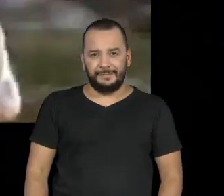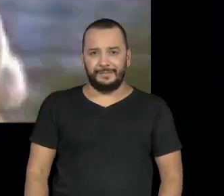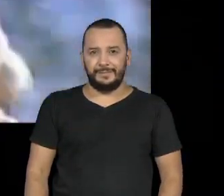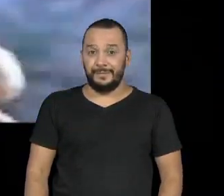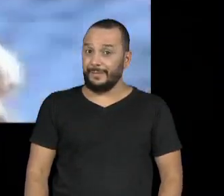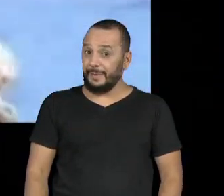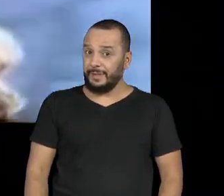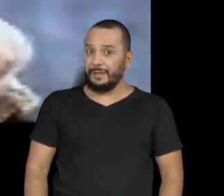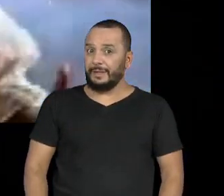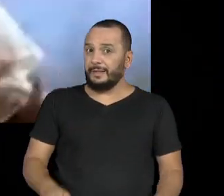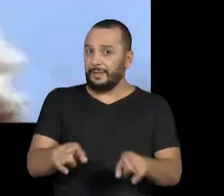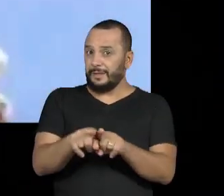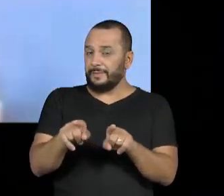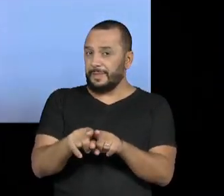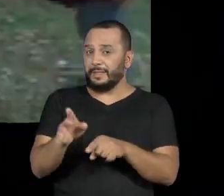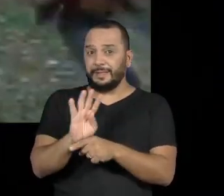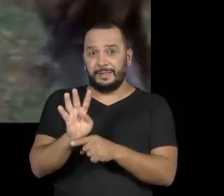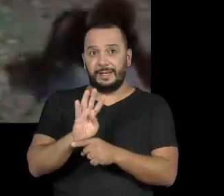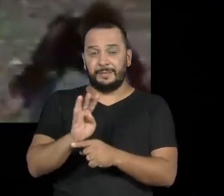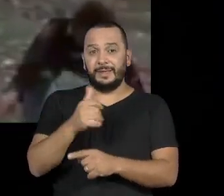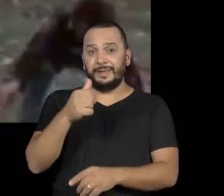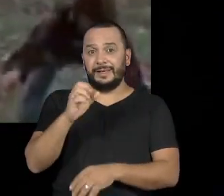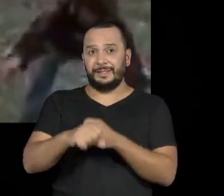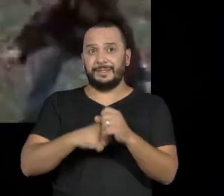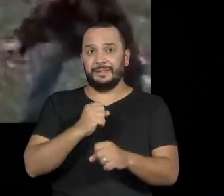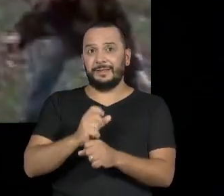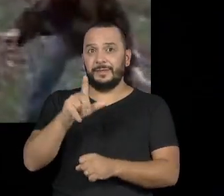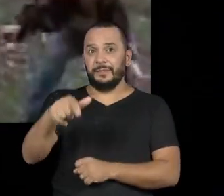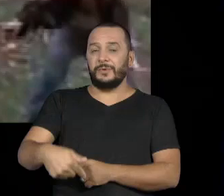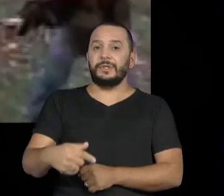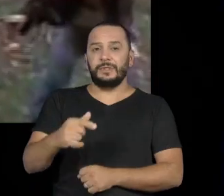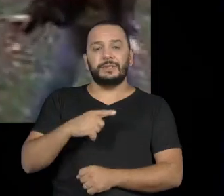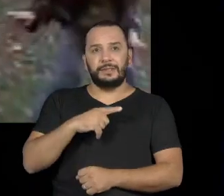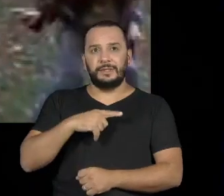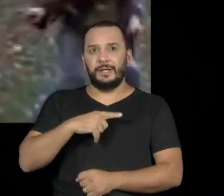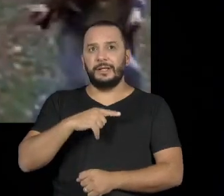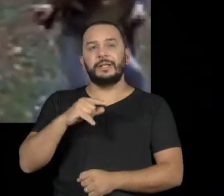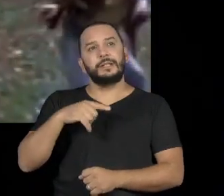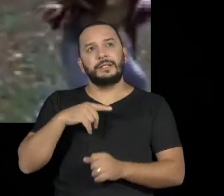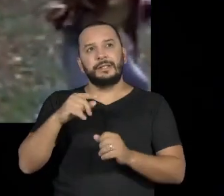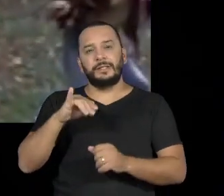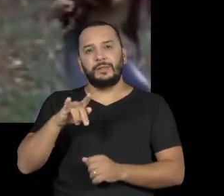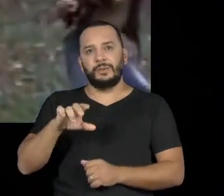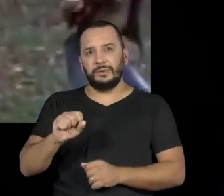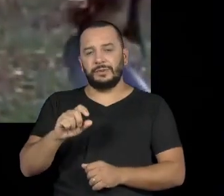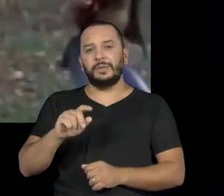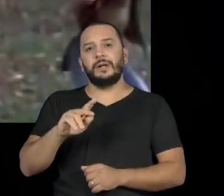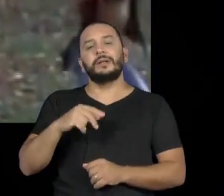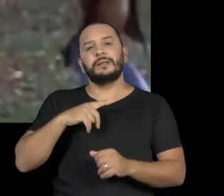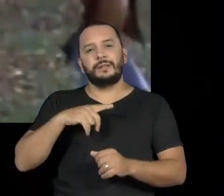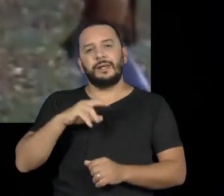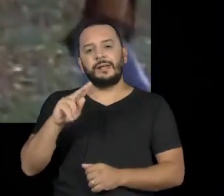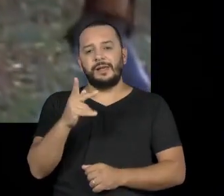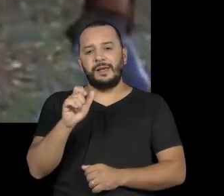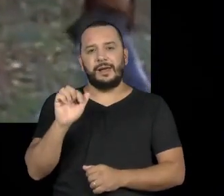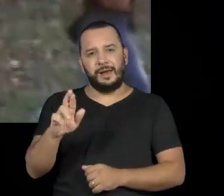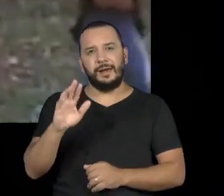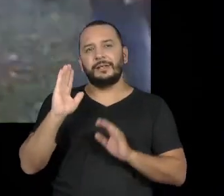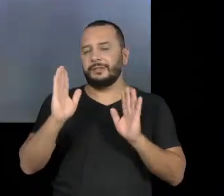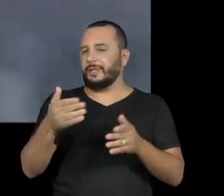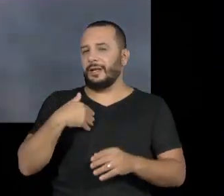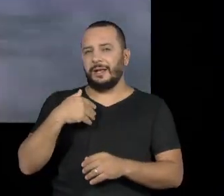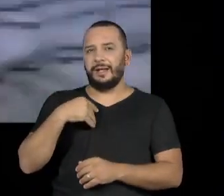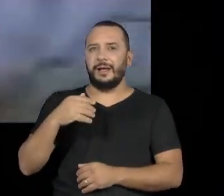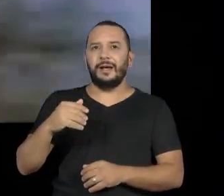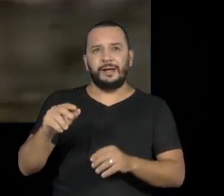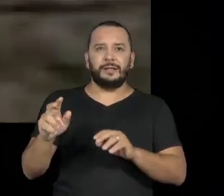No cinema, chegou dez anos depois, dirigido por Nilos Forma. Ré foi um libelo da geração